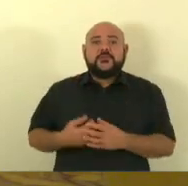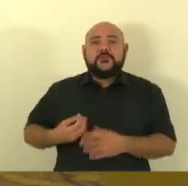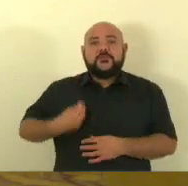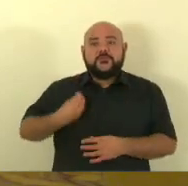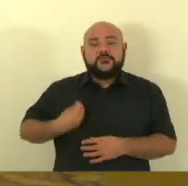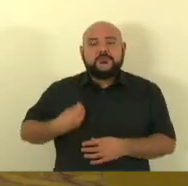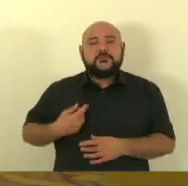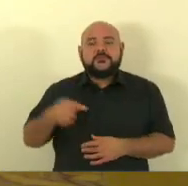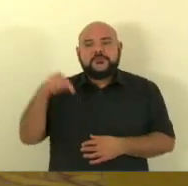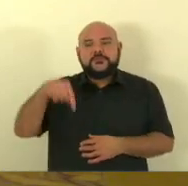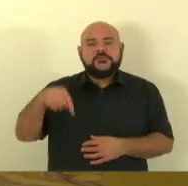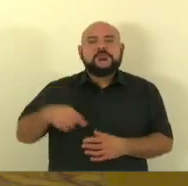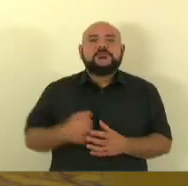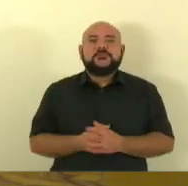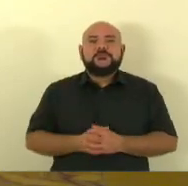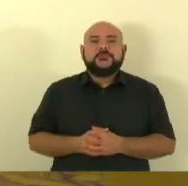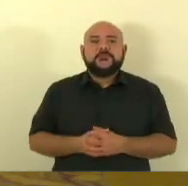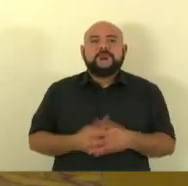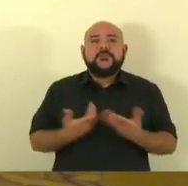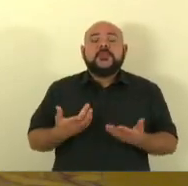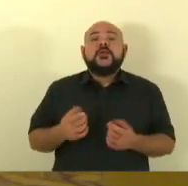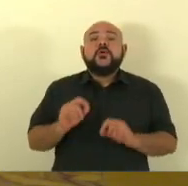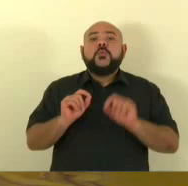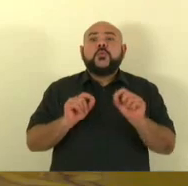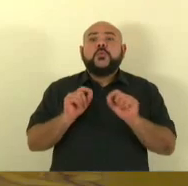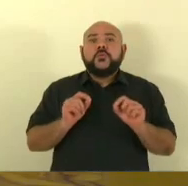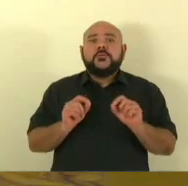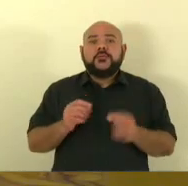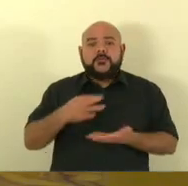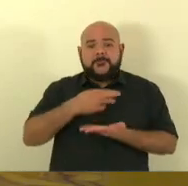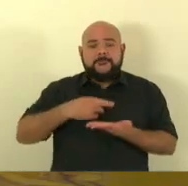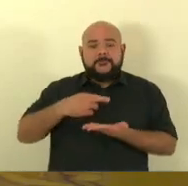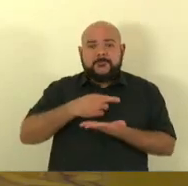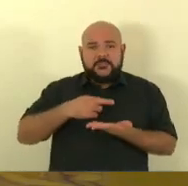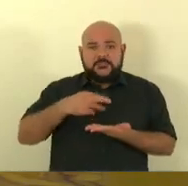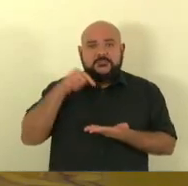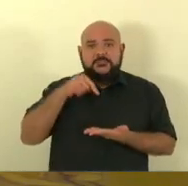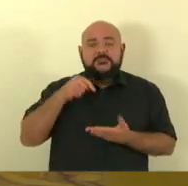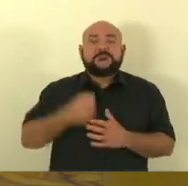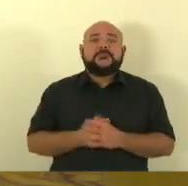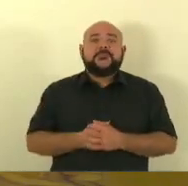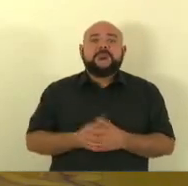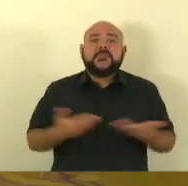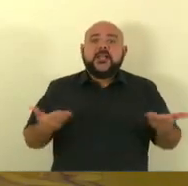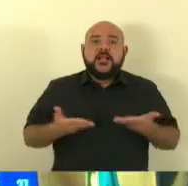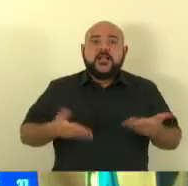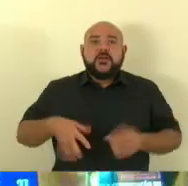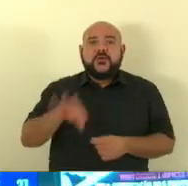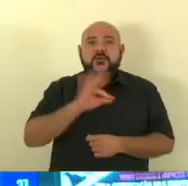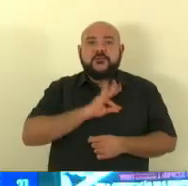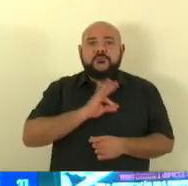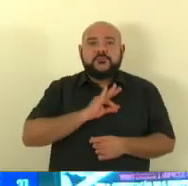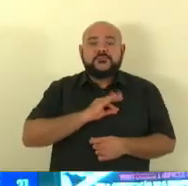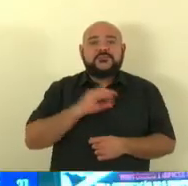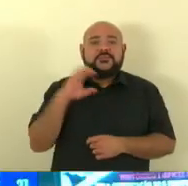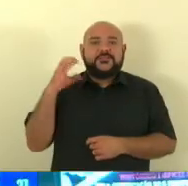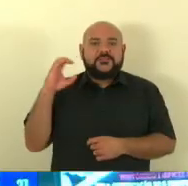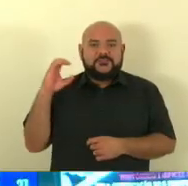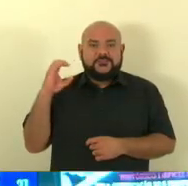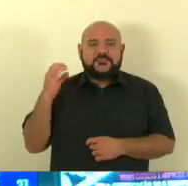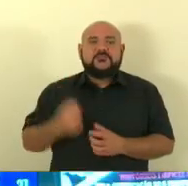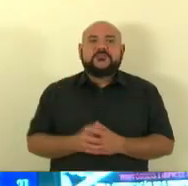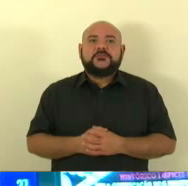coro a reivindicação de nossa perícia civil agora a polícia científica onde